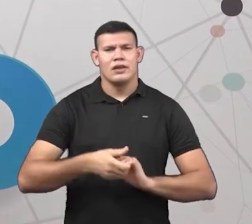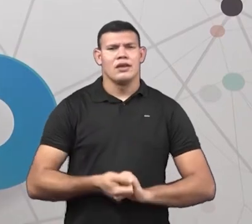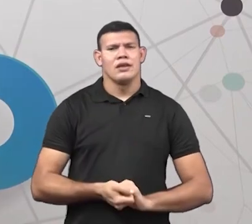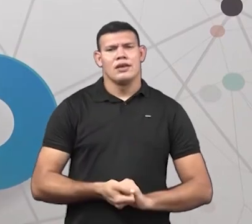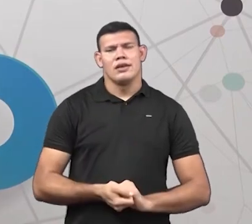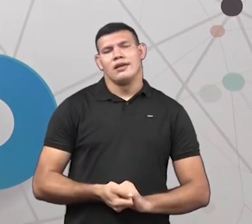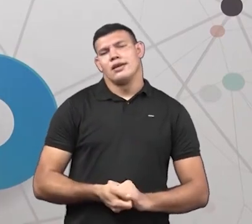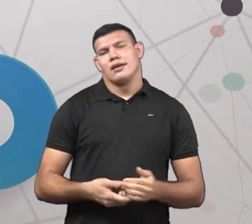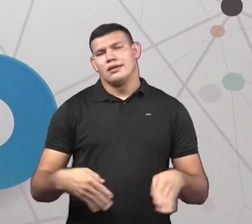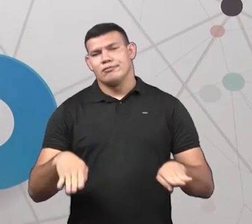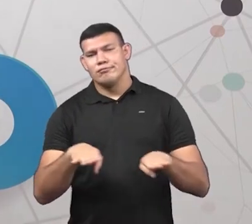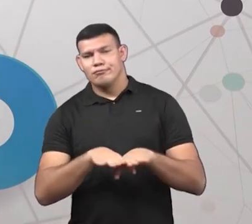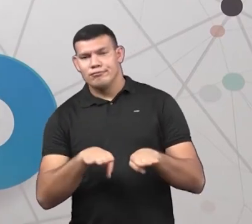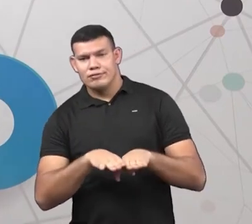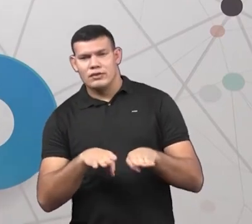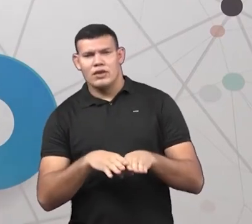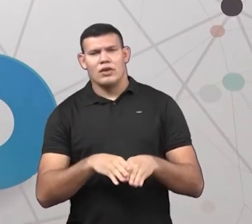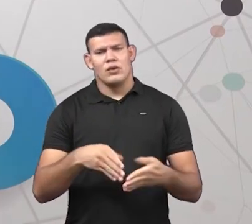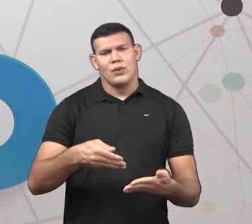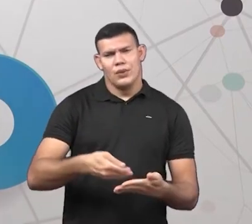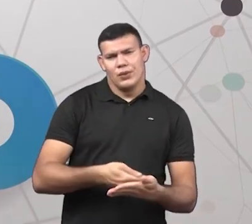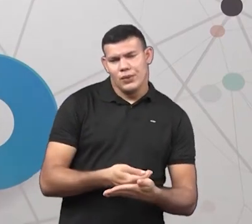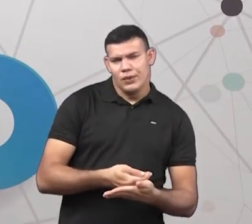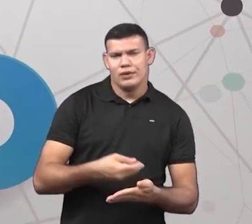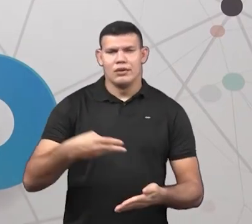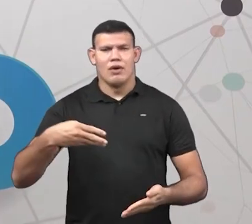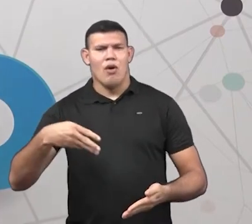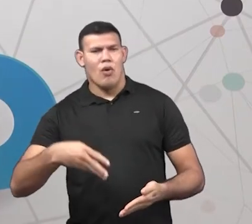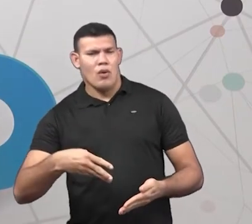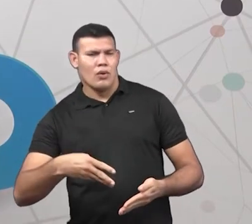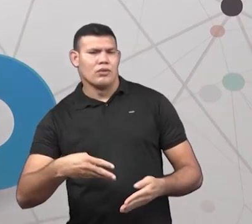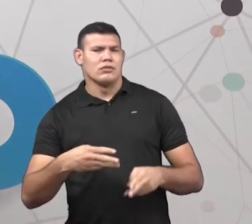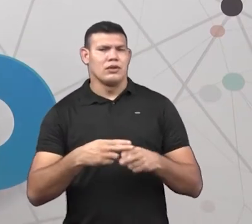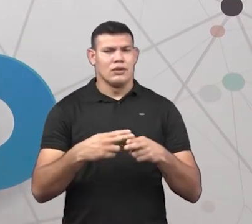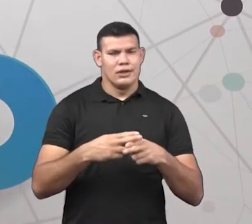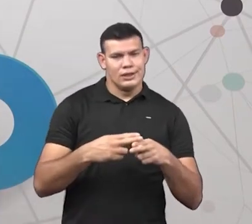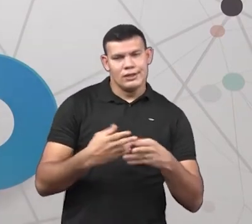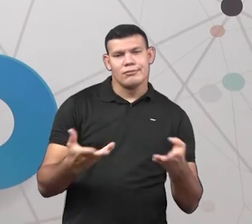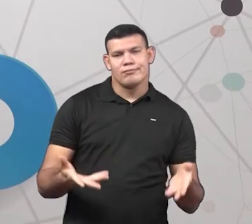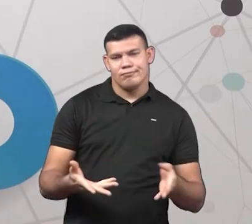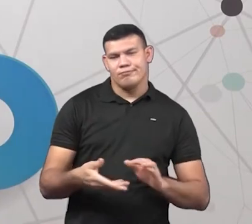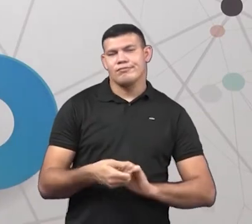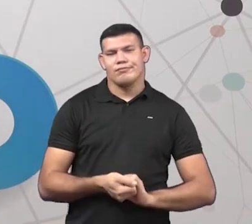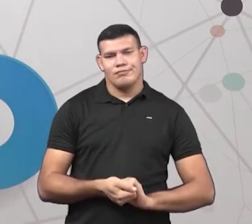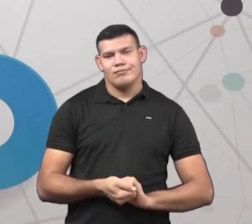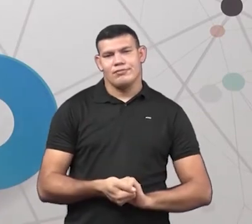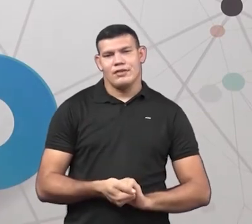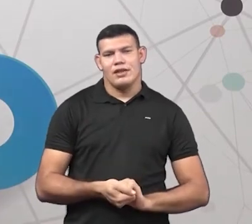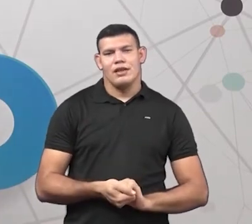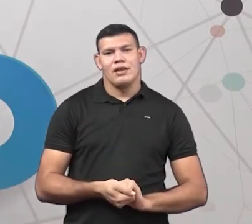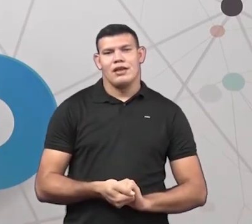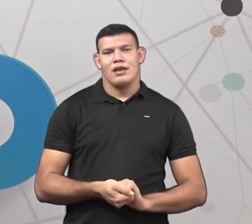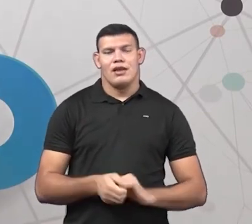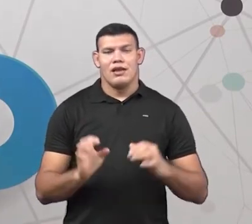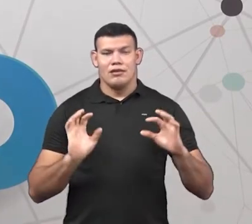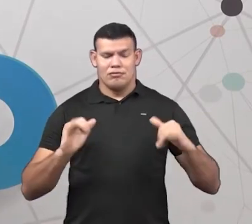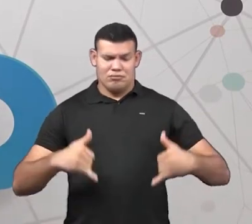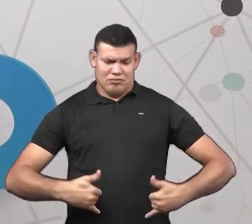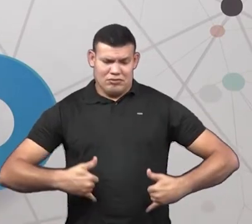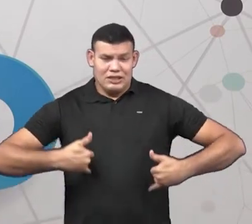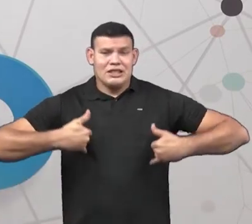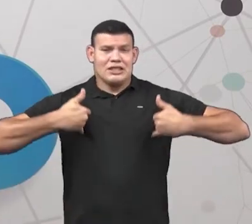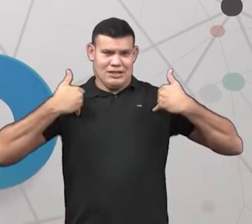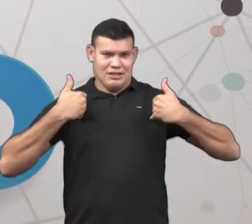existem talheres somente de plástico. Isso, aqueles que você usa na festinha de aniversário.